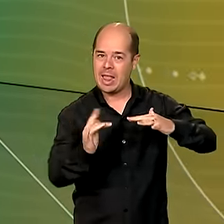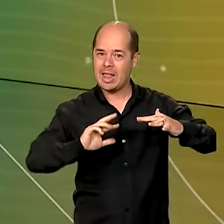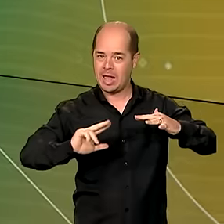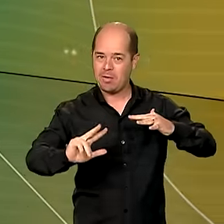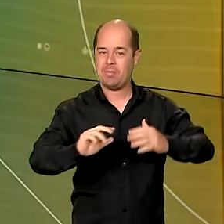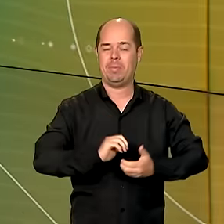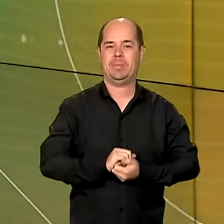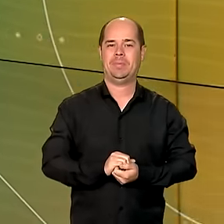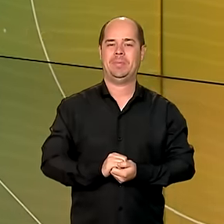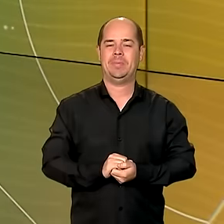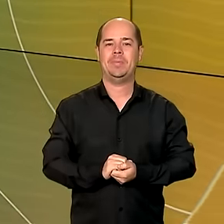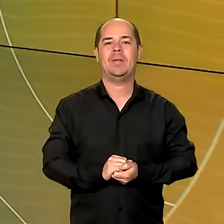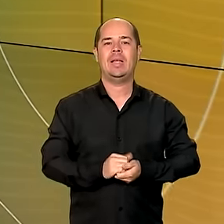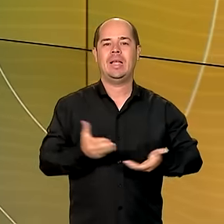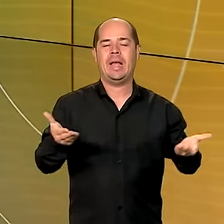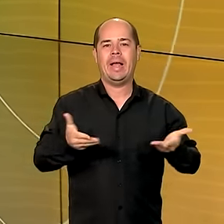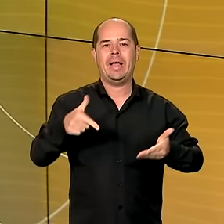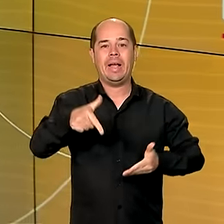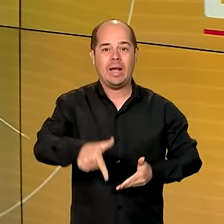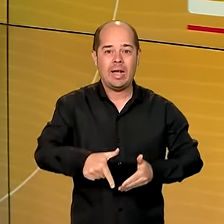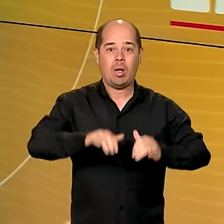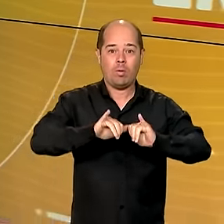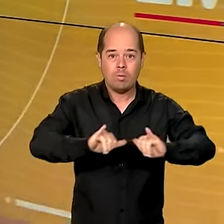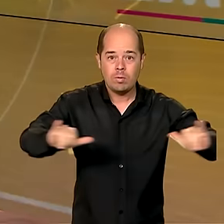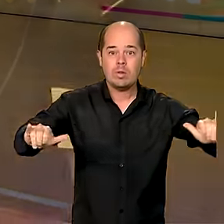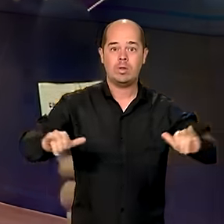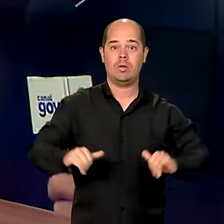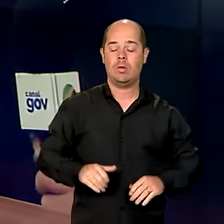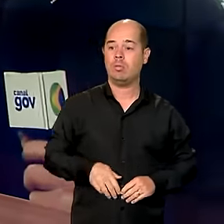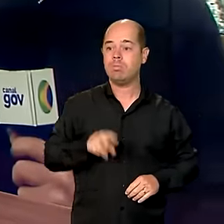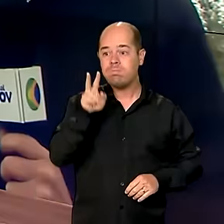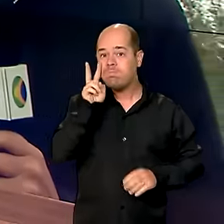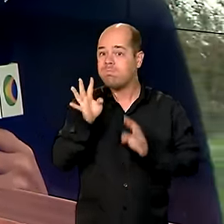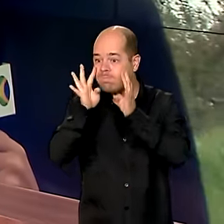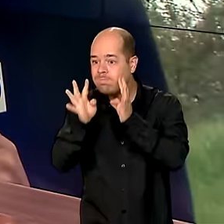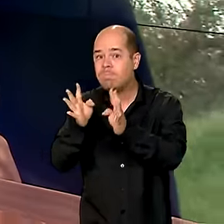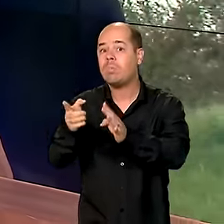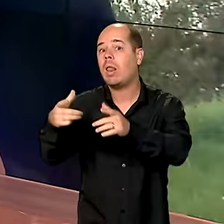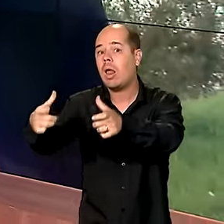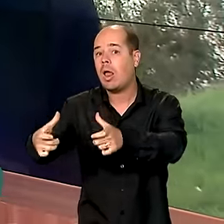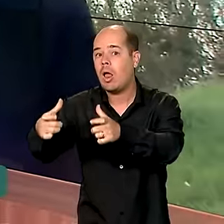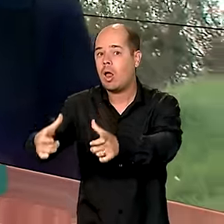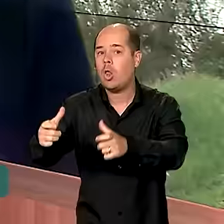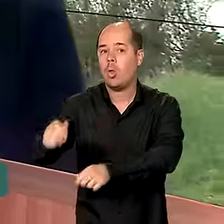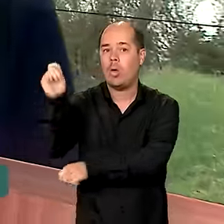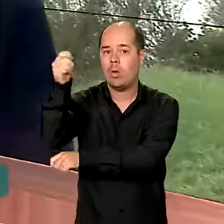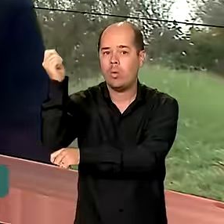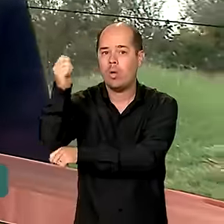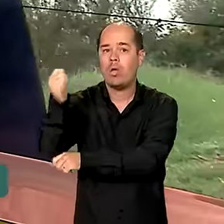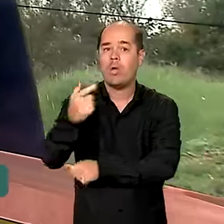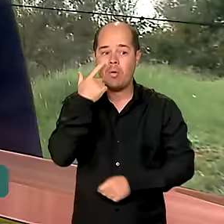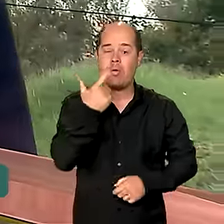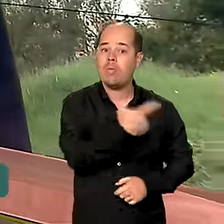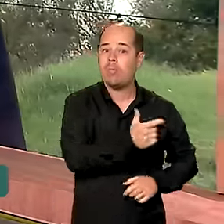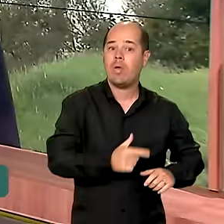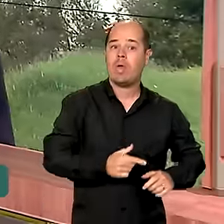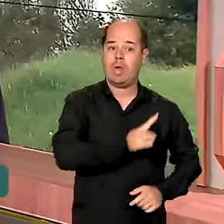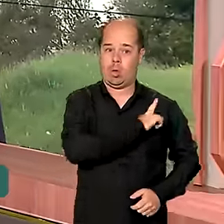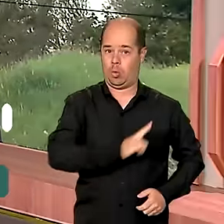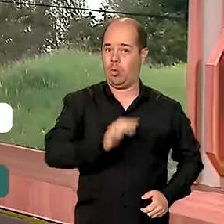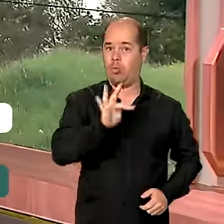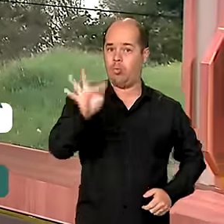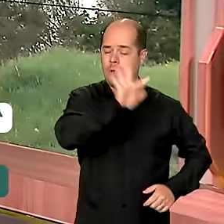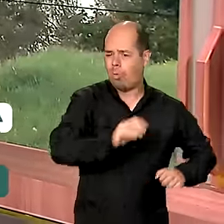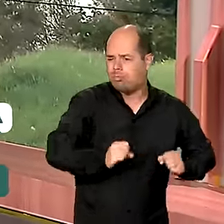A gente começa esta edição indo direto ao Rio Grande do Sul para saber como andam as ações do governo federal em socorro às vítimas